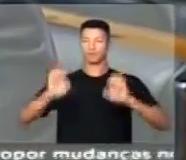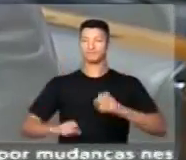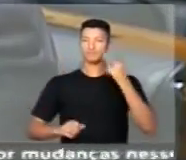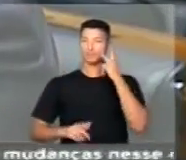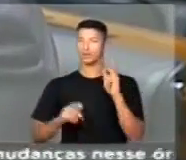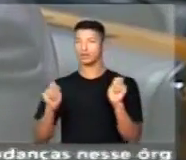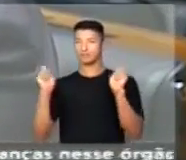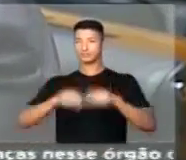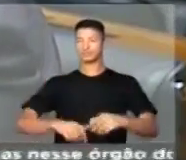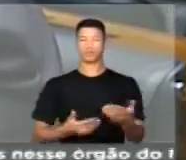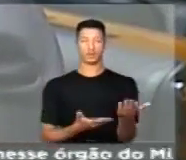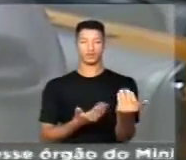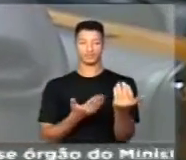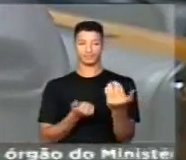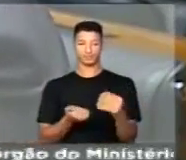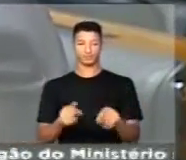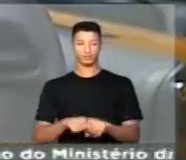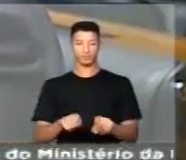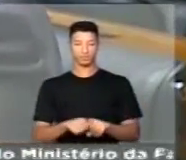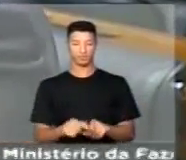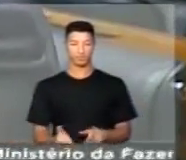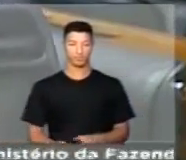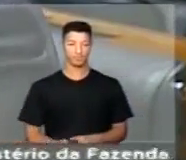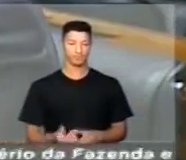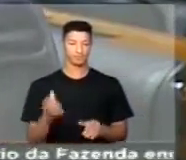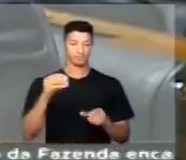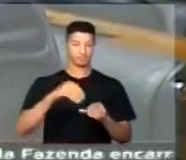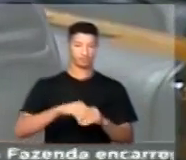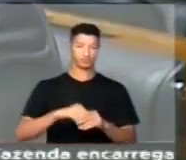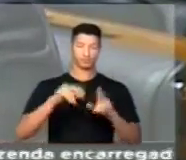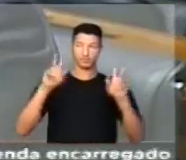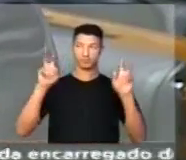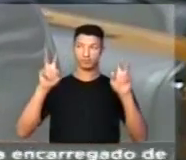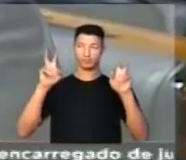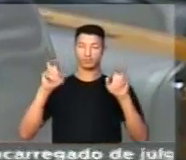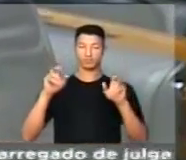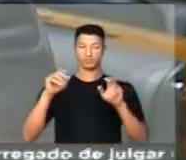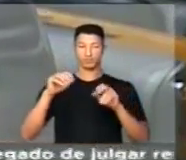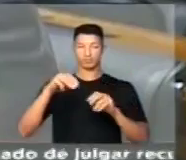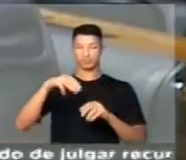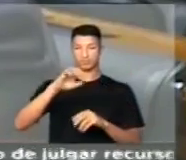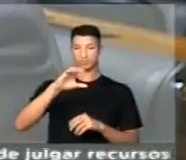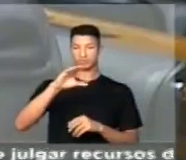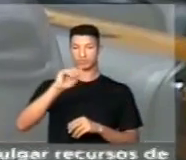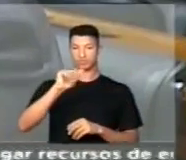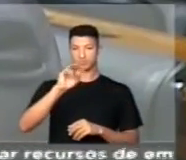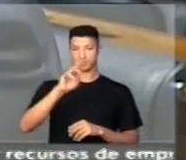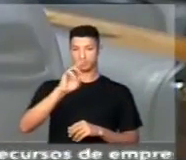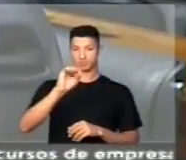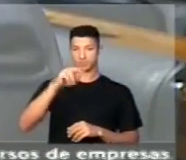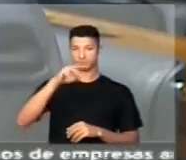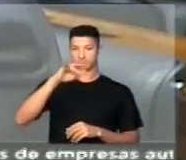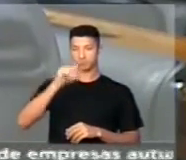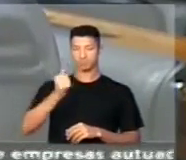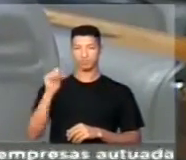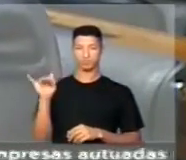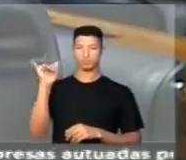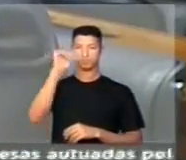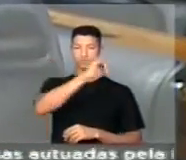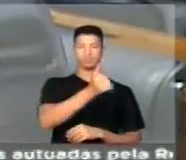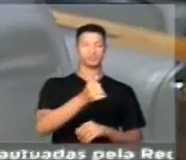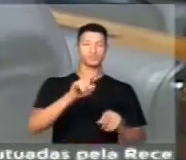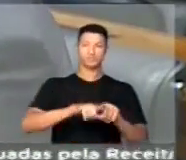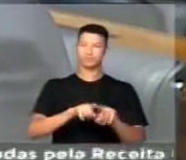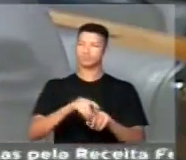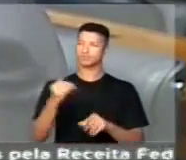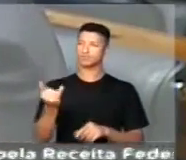capacitar os jovens também na questão da mecatrônica, na questão aviônica, é muito